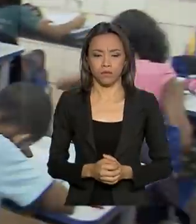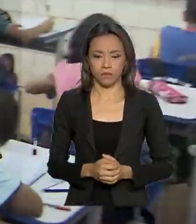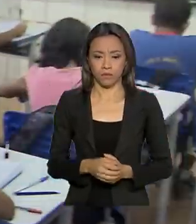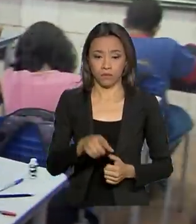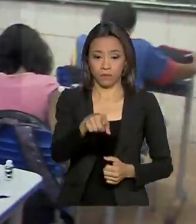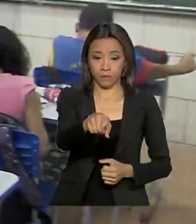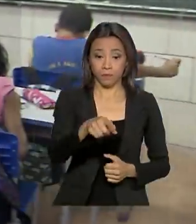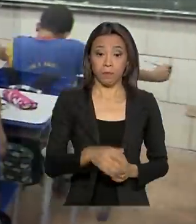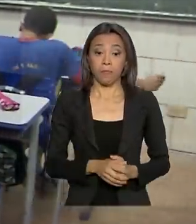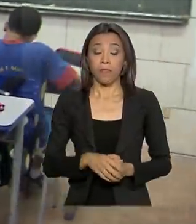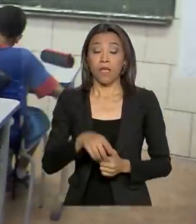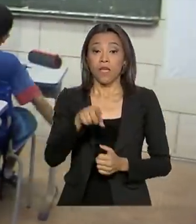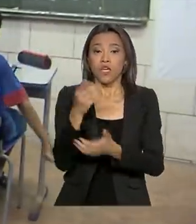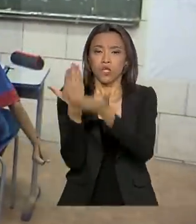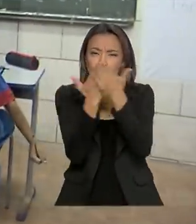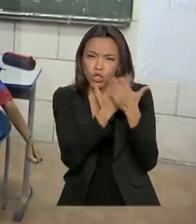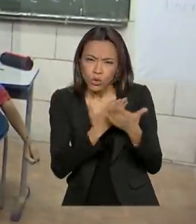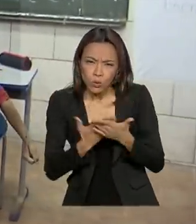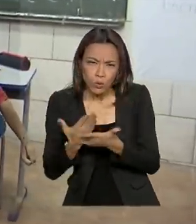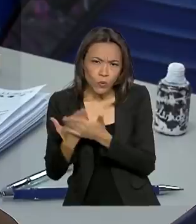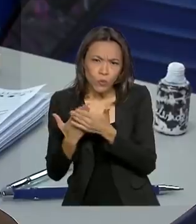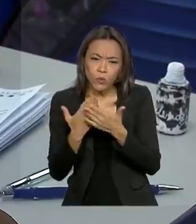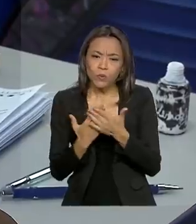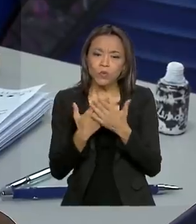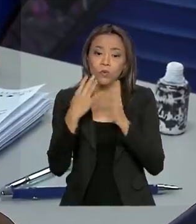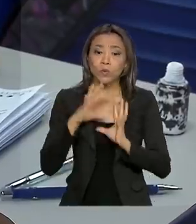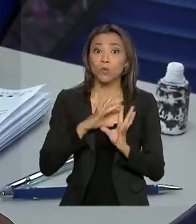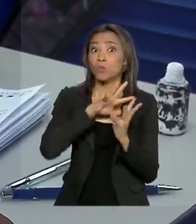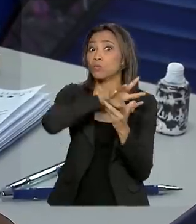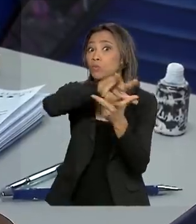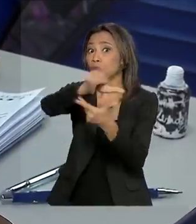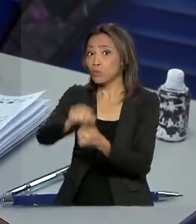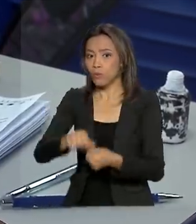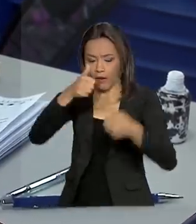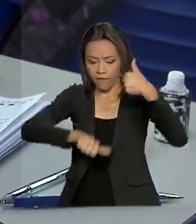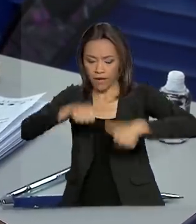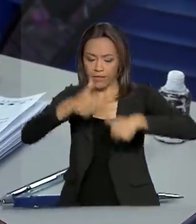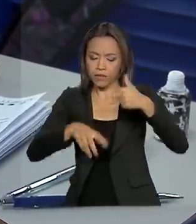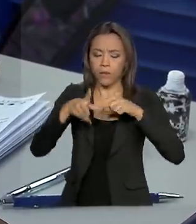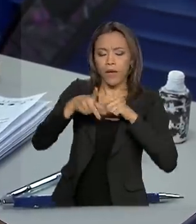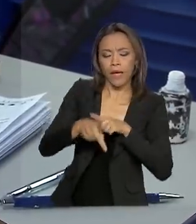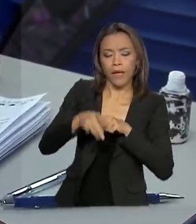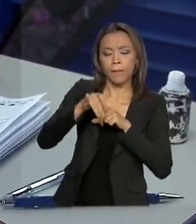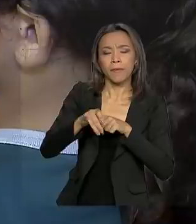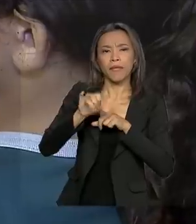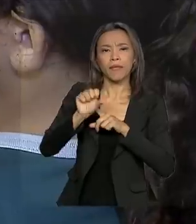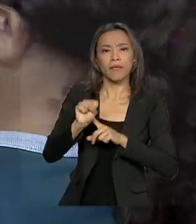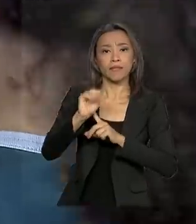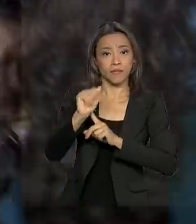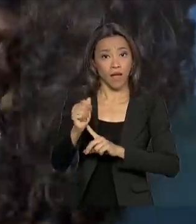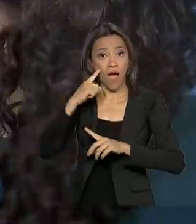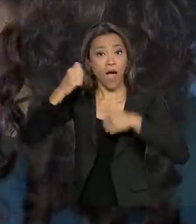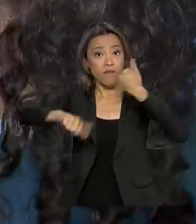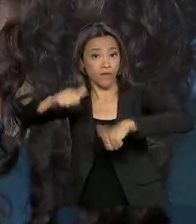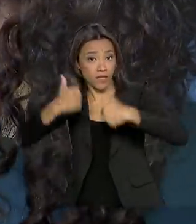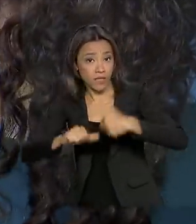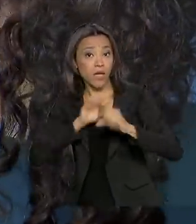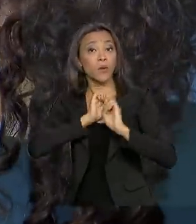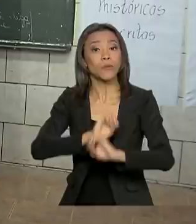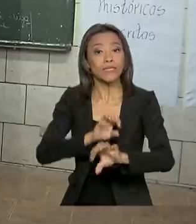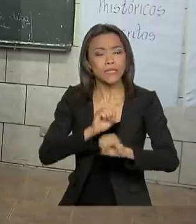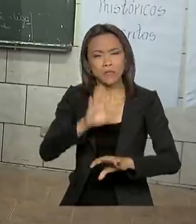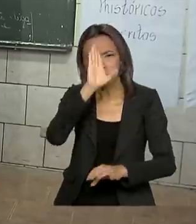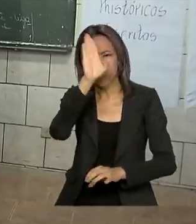Considerado o maior estudo sobre educação do mundo, o PISA é um termômetro de qualidade do ensino, principalmente na educação